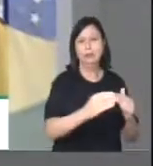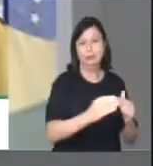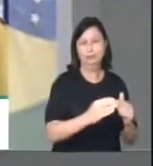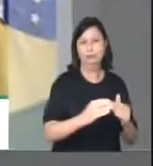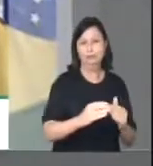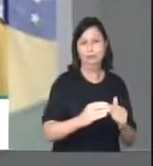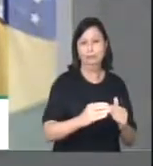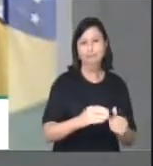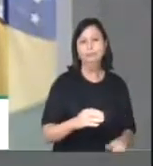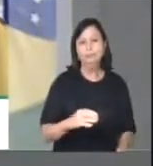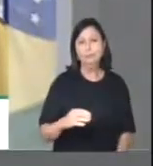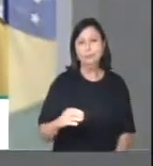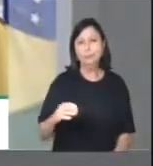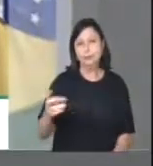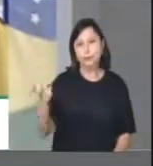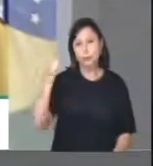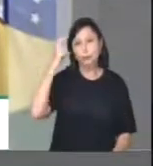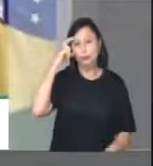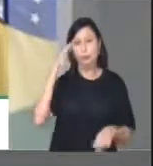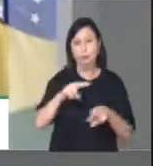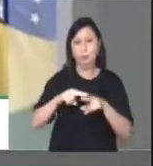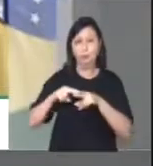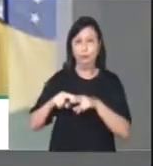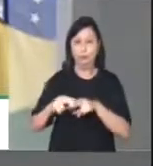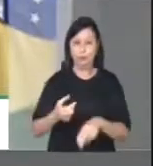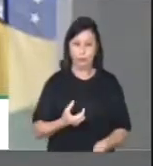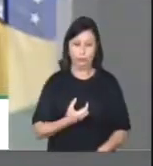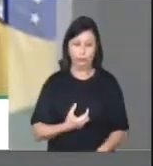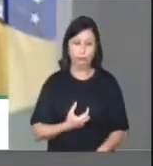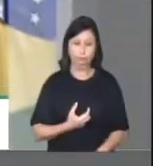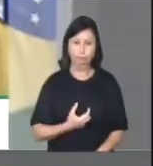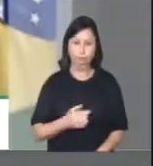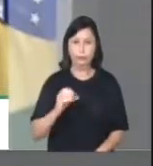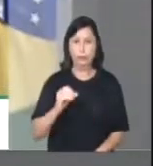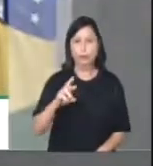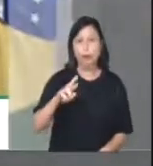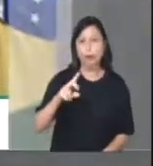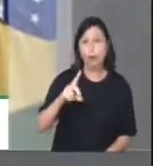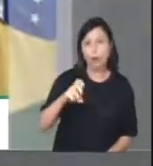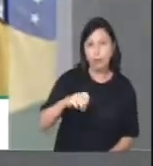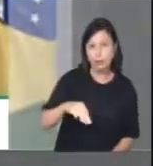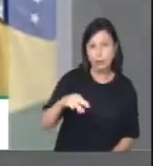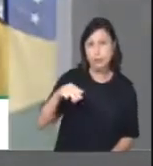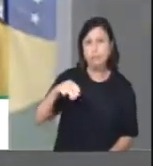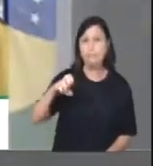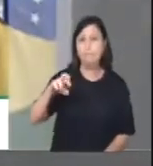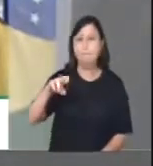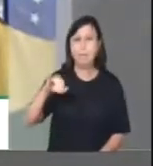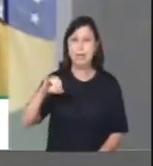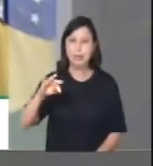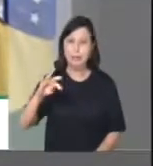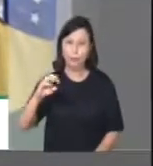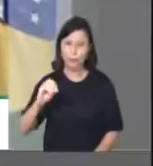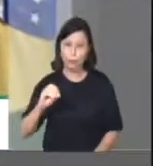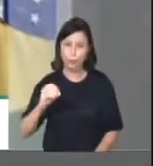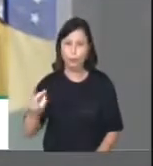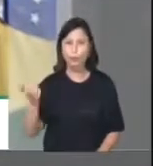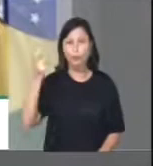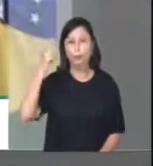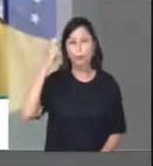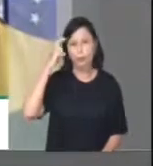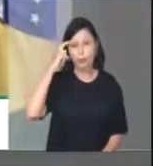da medalha da Ordem do Mérito Cultural no Palácio do Planalto, com a presença dos